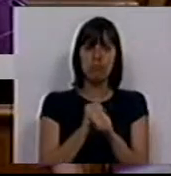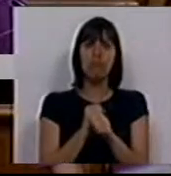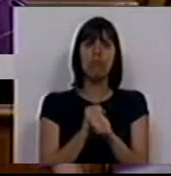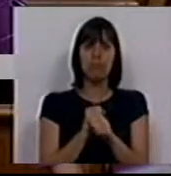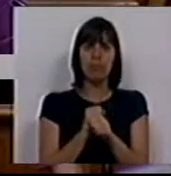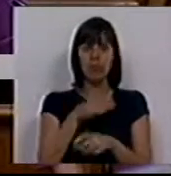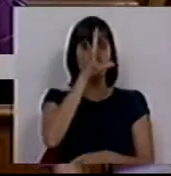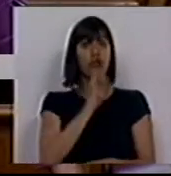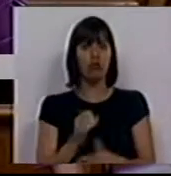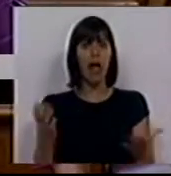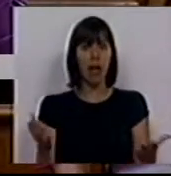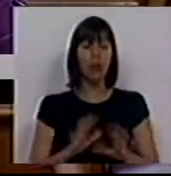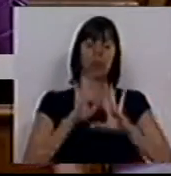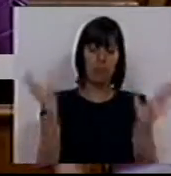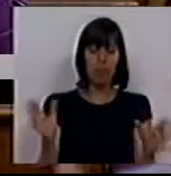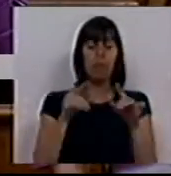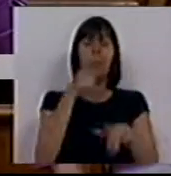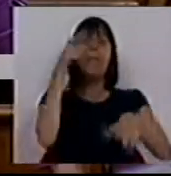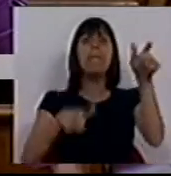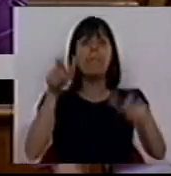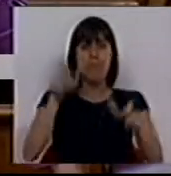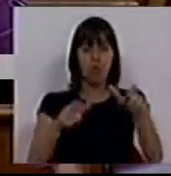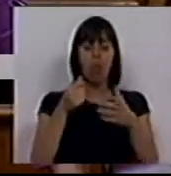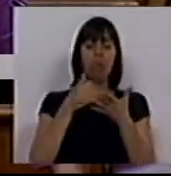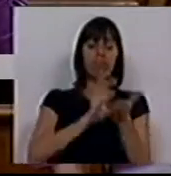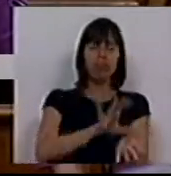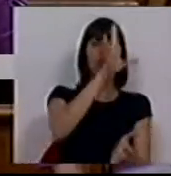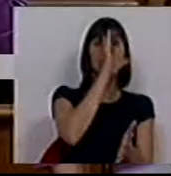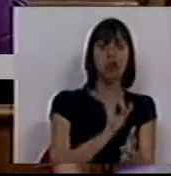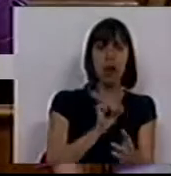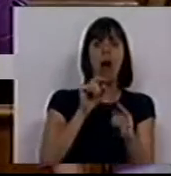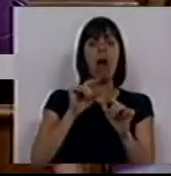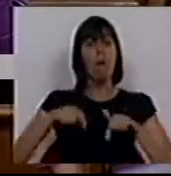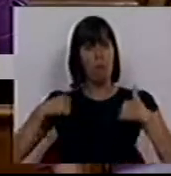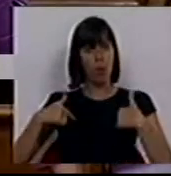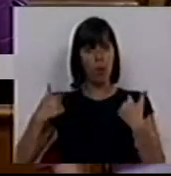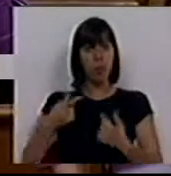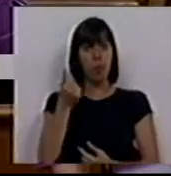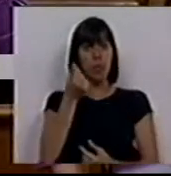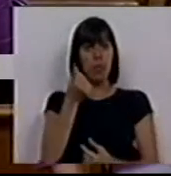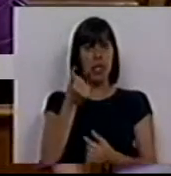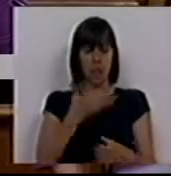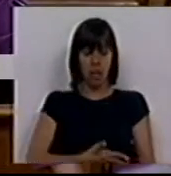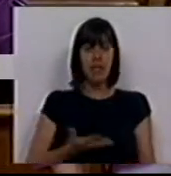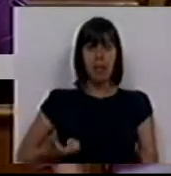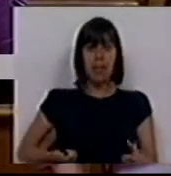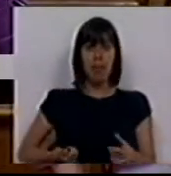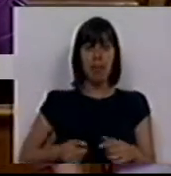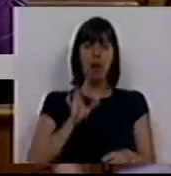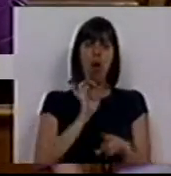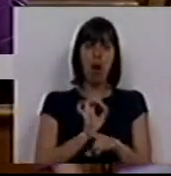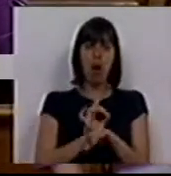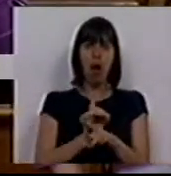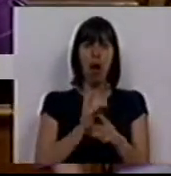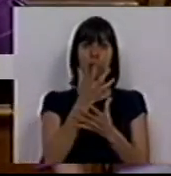para o Estado, ou seja, são pessoas que financiam o Estado com o seu subsídio de desemprego para o